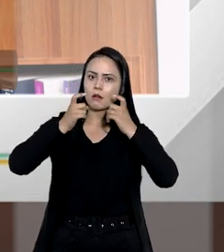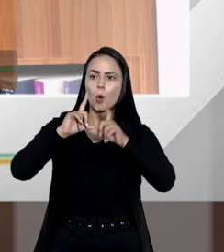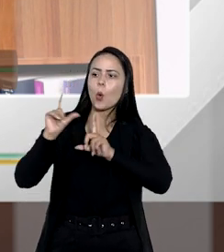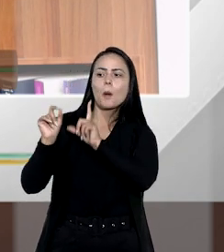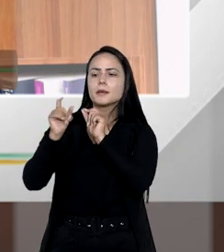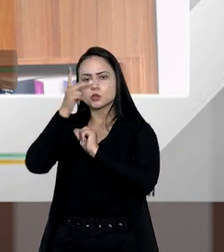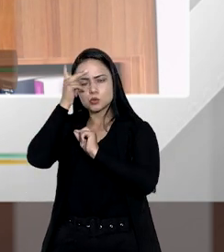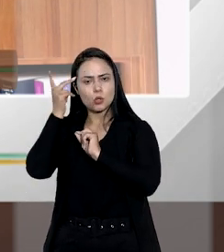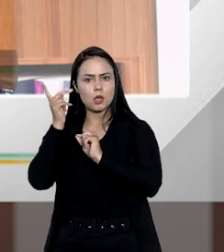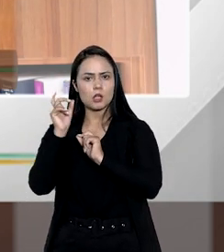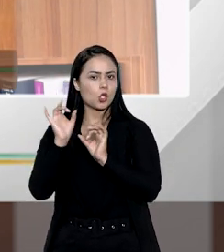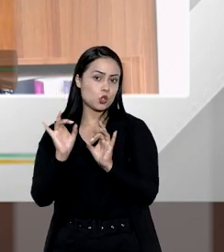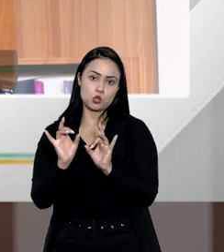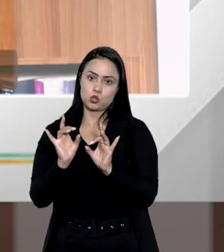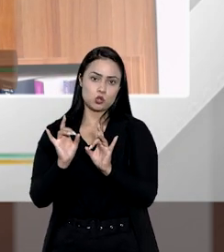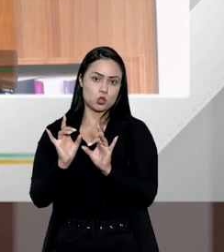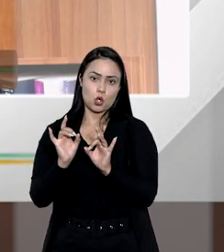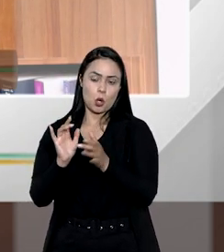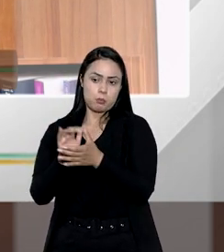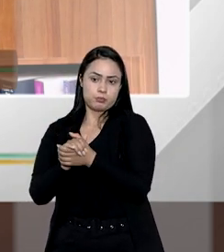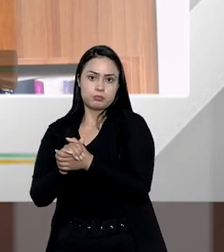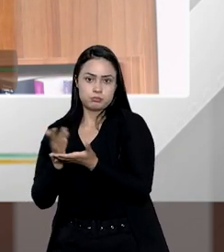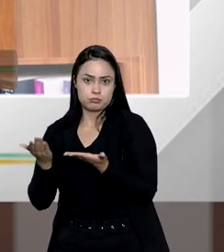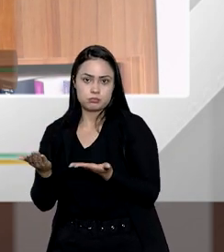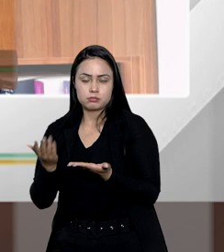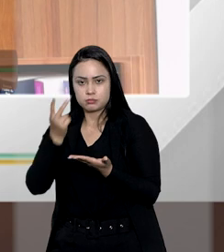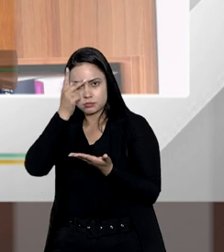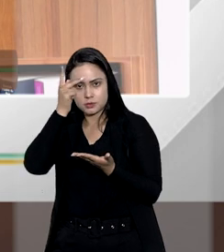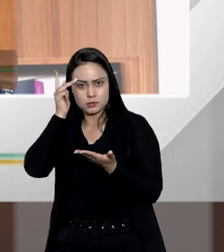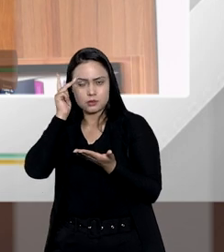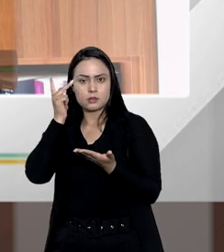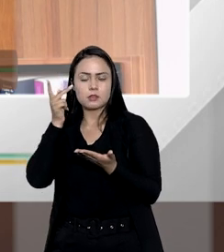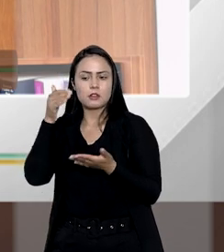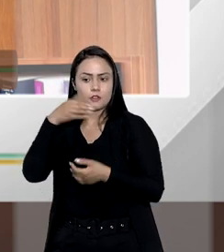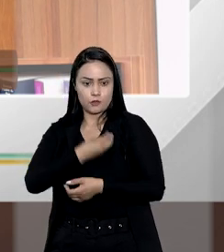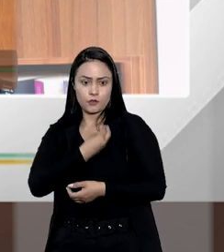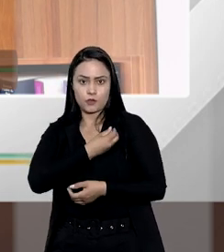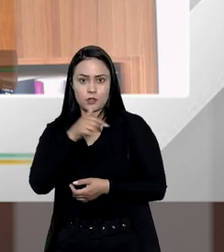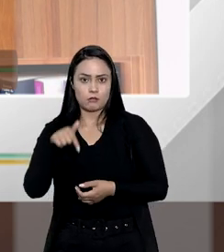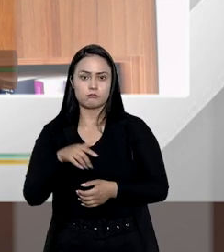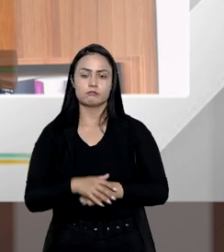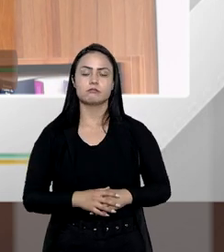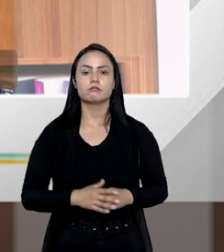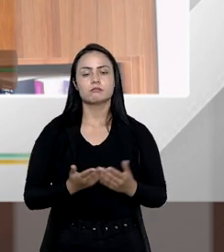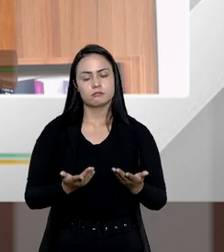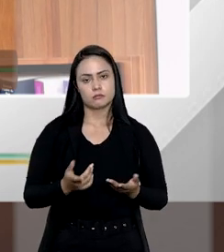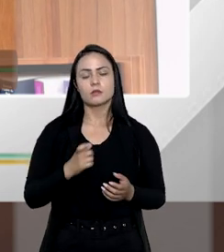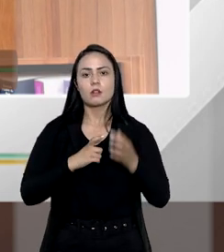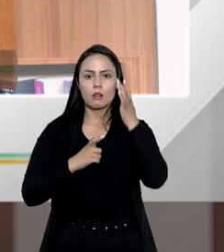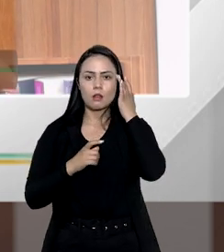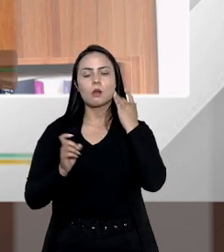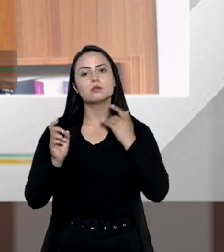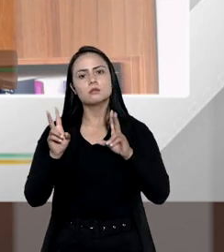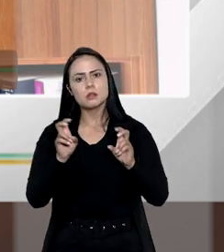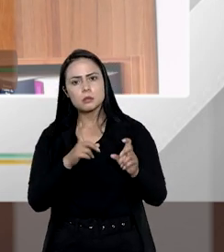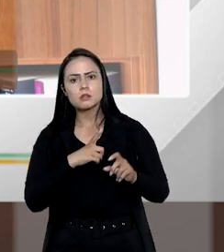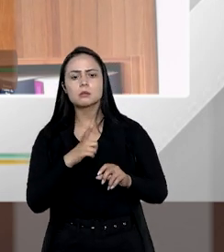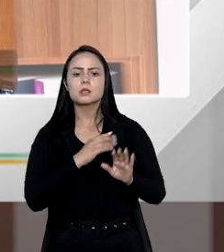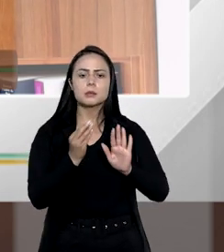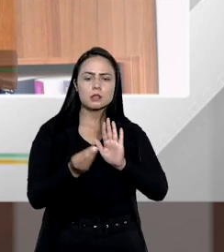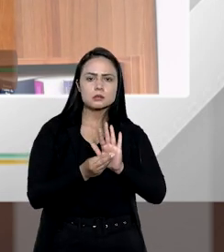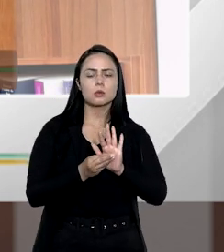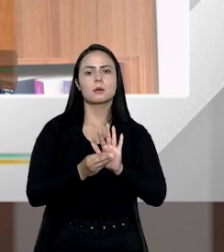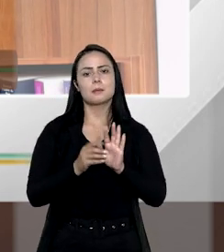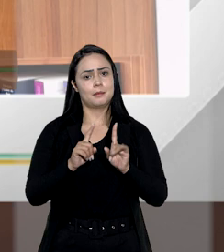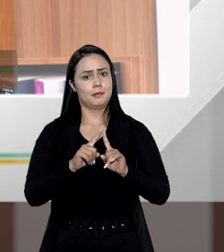com esses outros personagens e não apenas com o viúvo ou com a viúva então sem dúvida Tiago esse é um tema que nós temos a